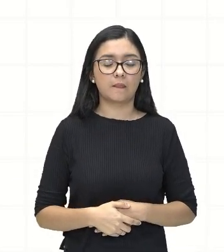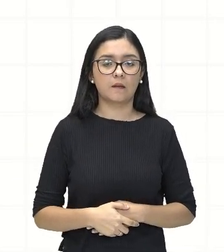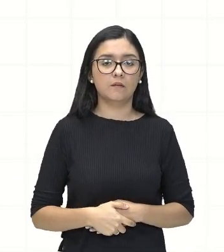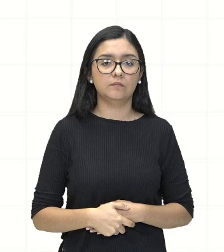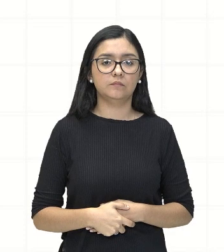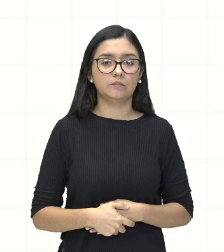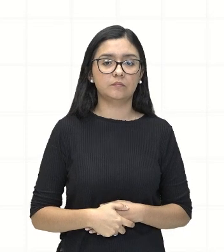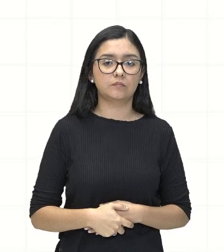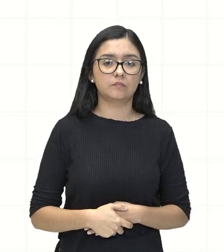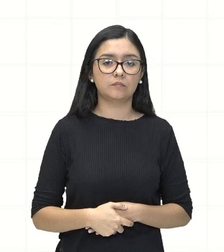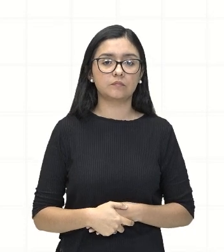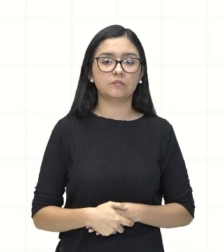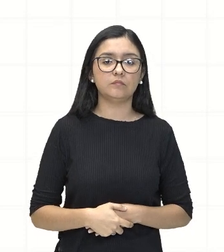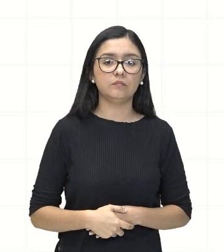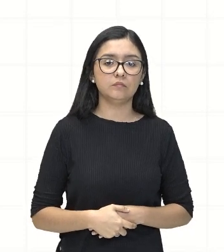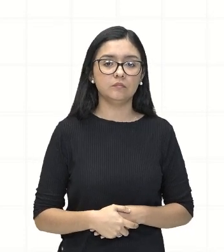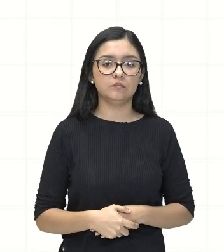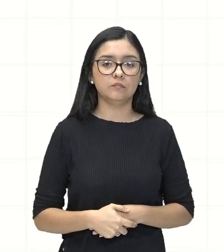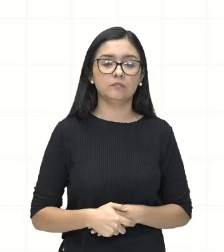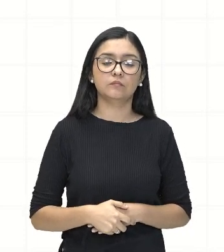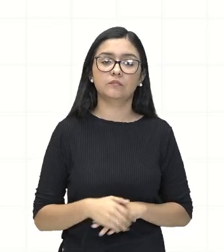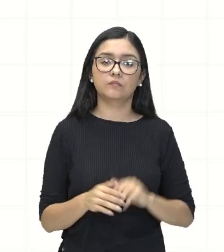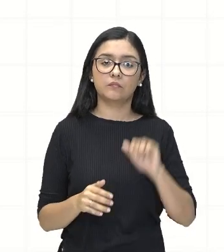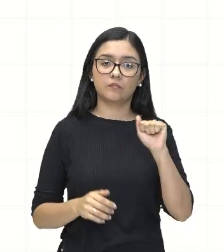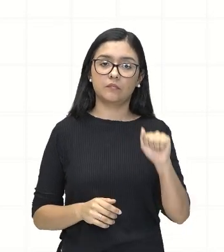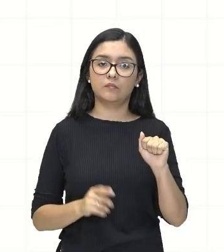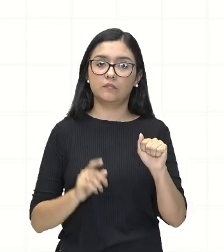Onde A e B são constantes.